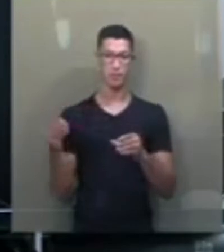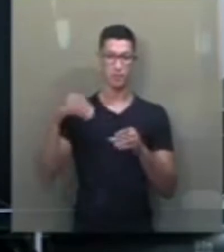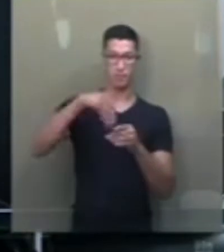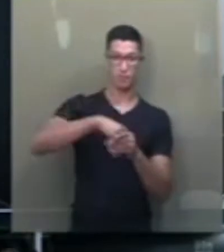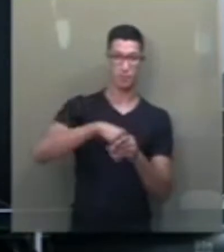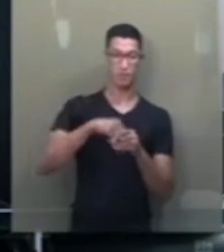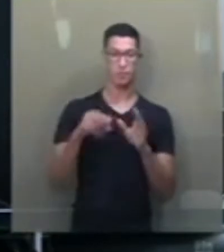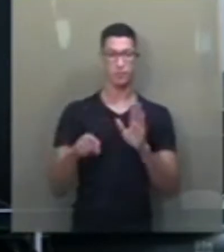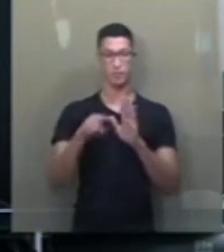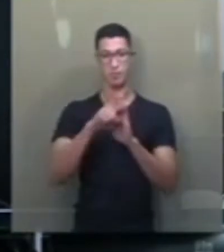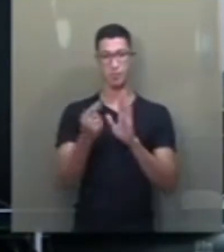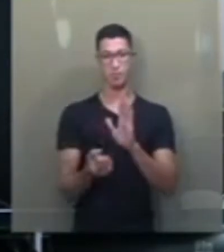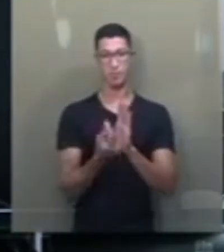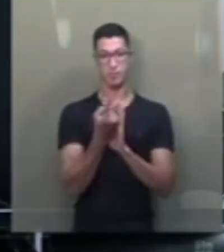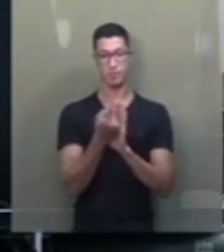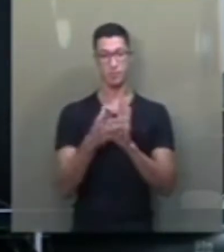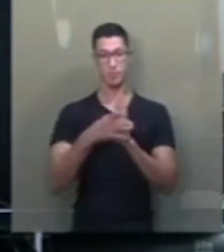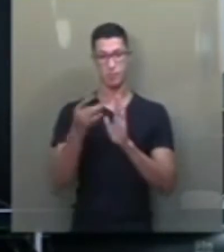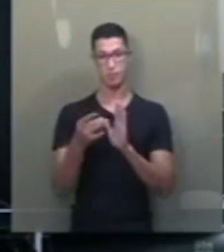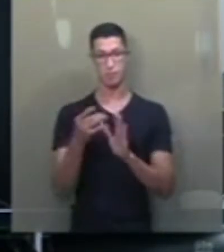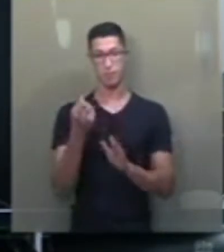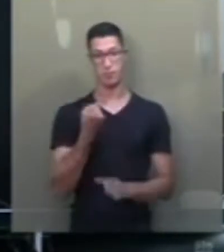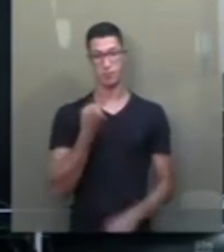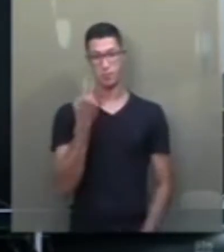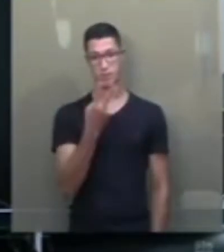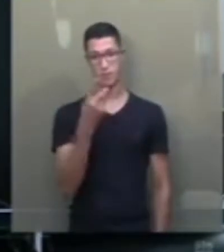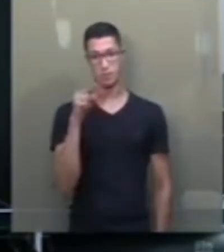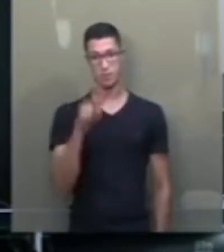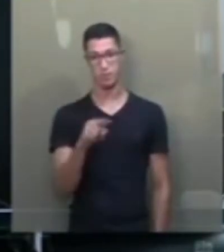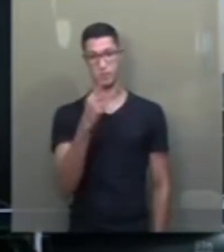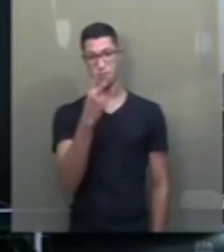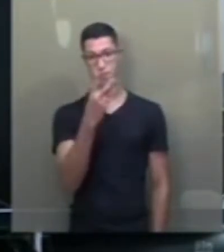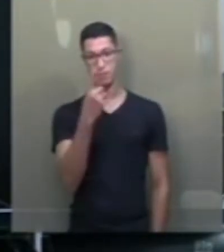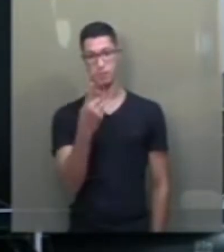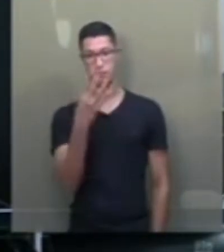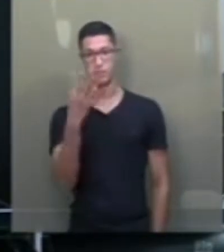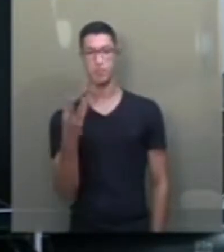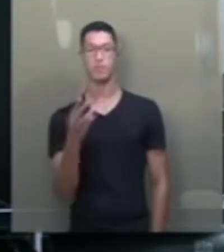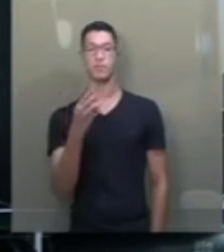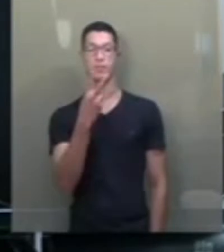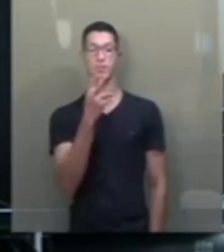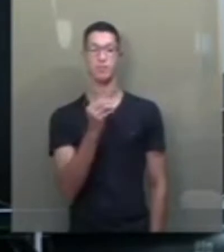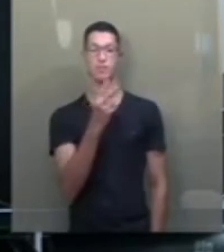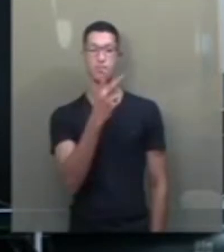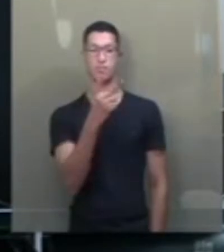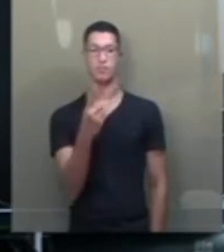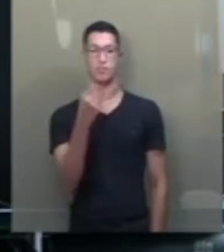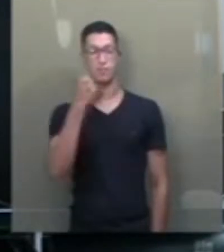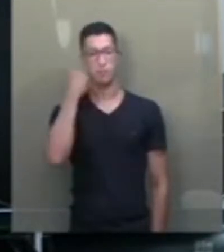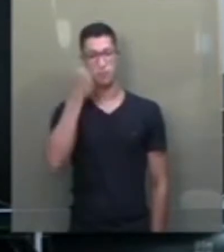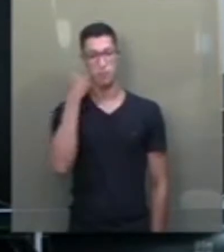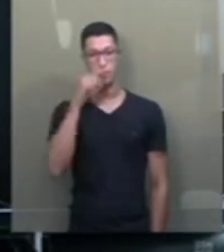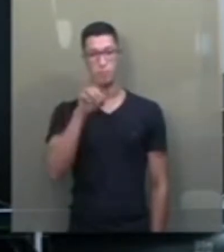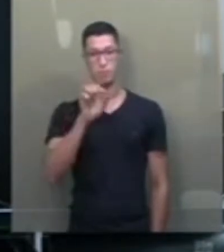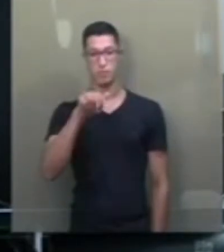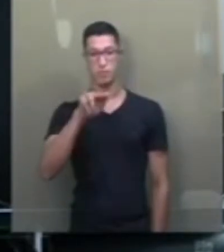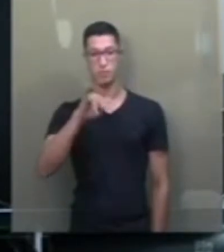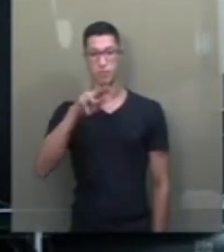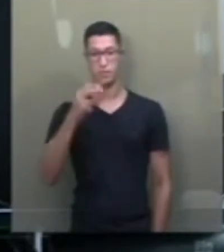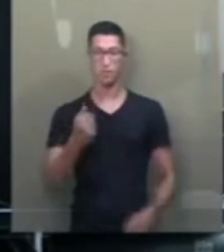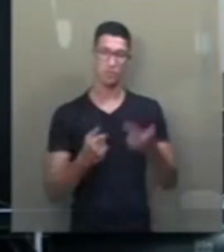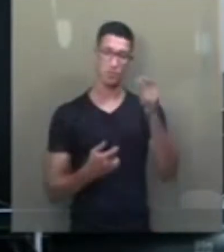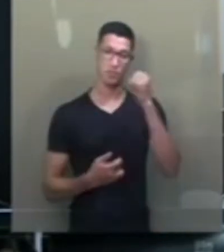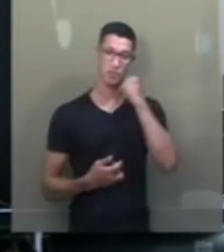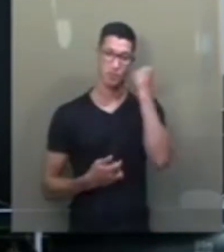como item extra pauta o requerimento de número 2214, de 2021, de sua excelência, senador Zequinha Marinho e outros